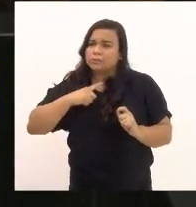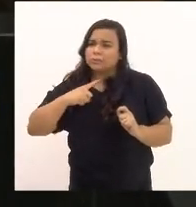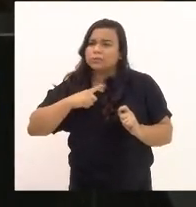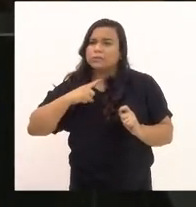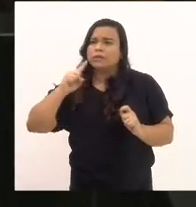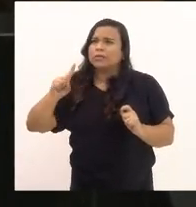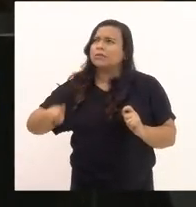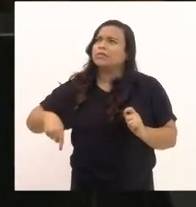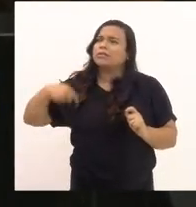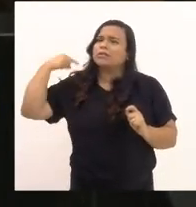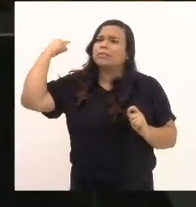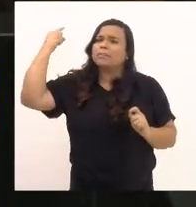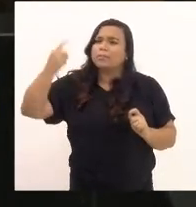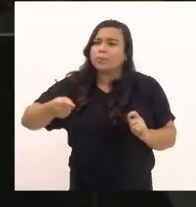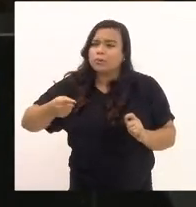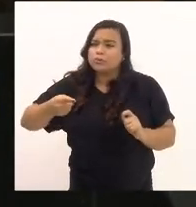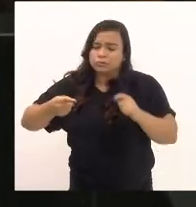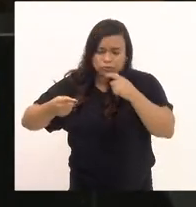e depois...